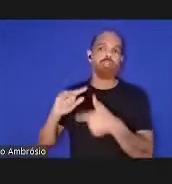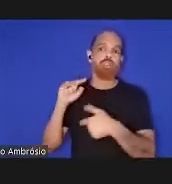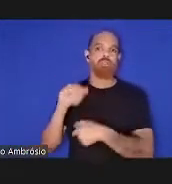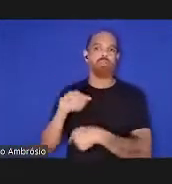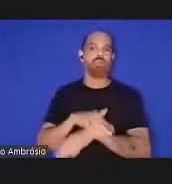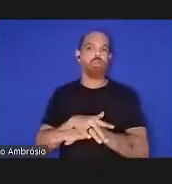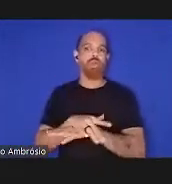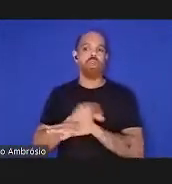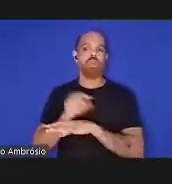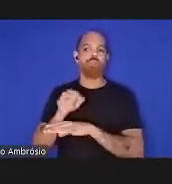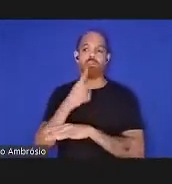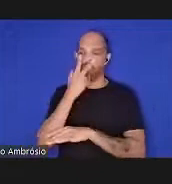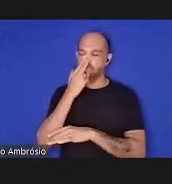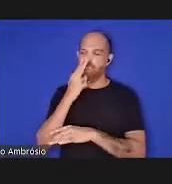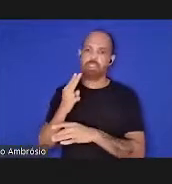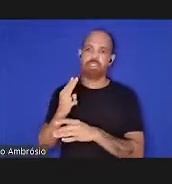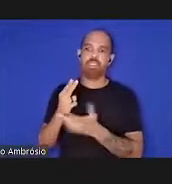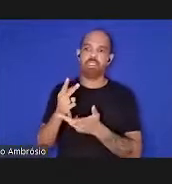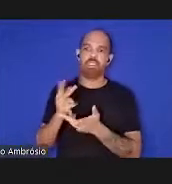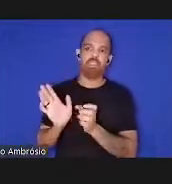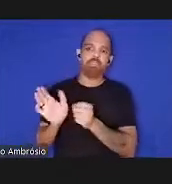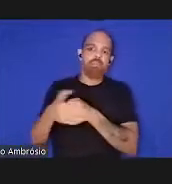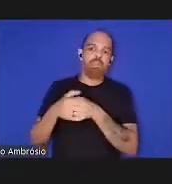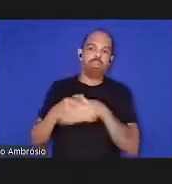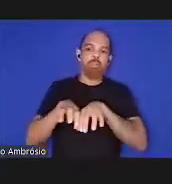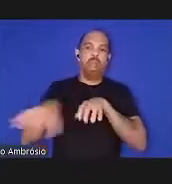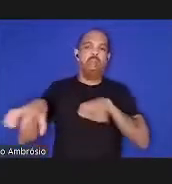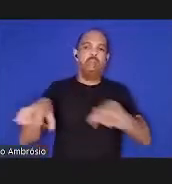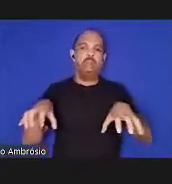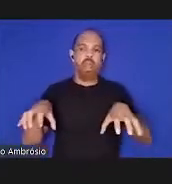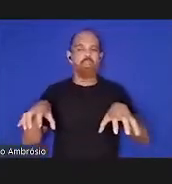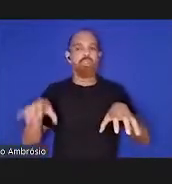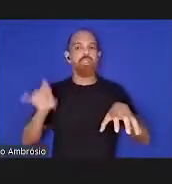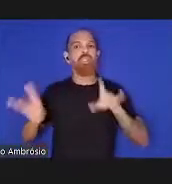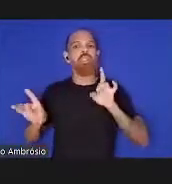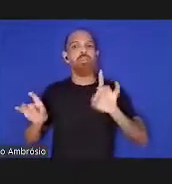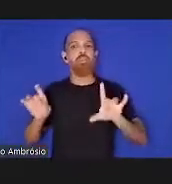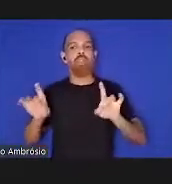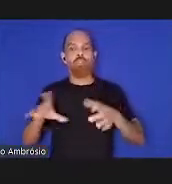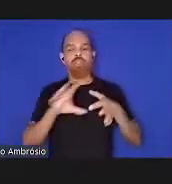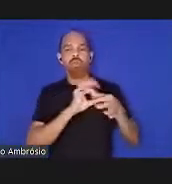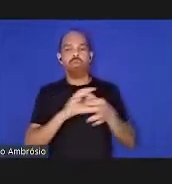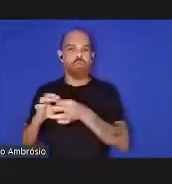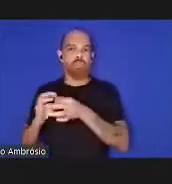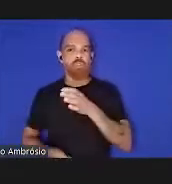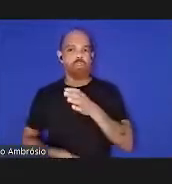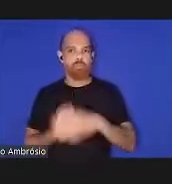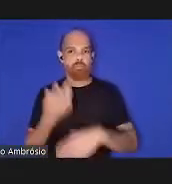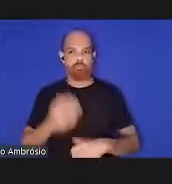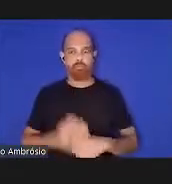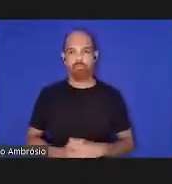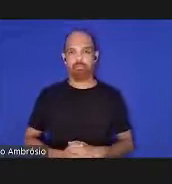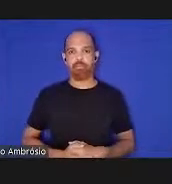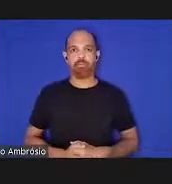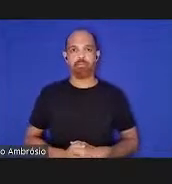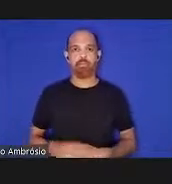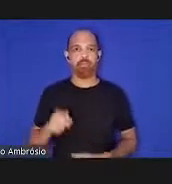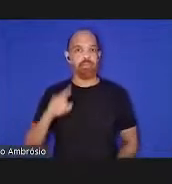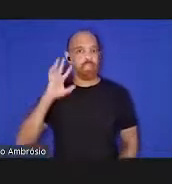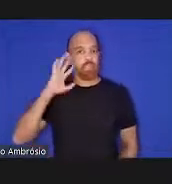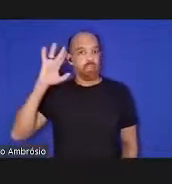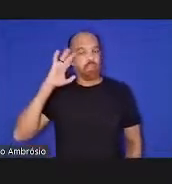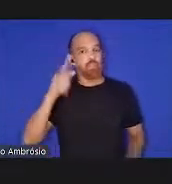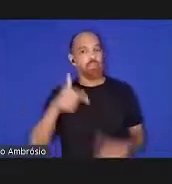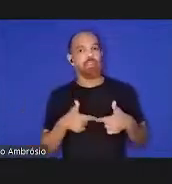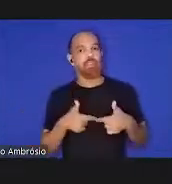entidades discretas distintas umas das outras independentes dos contextos em que emergem esta teoria tem sido aplicada